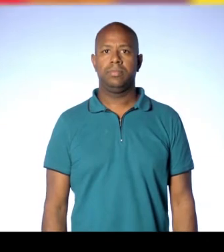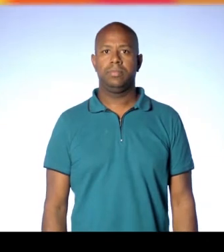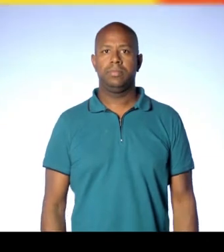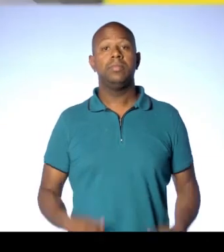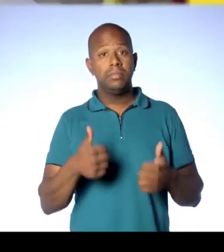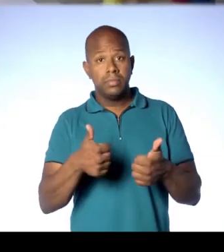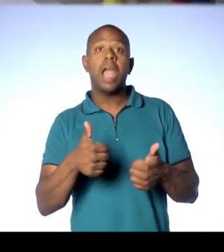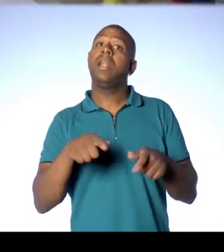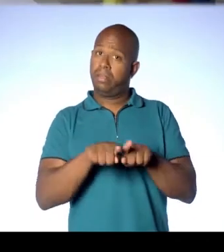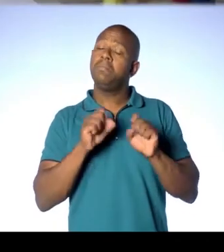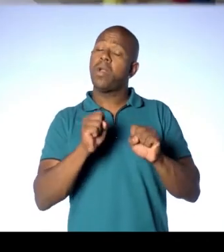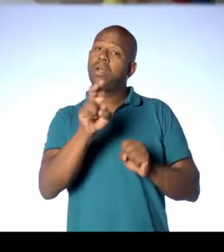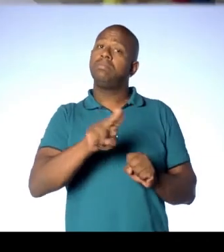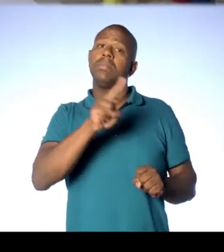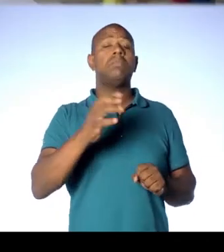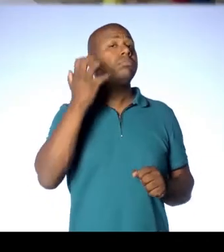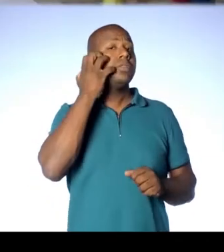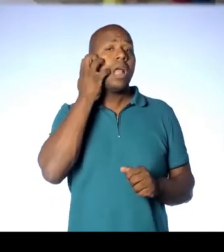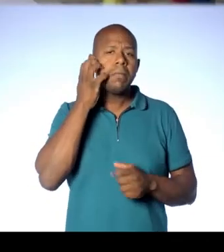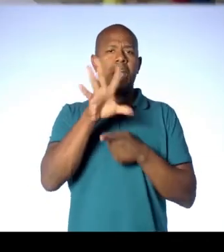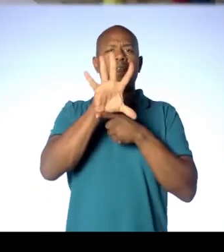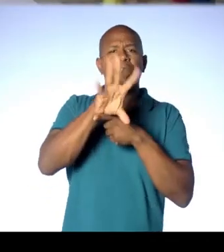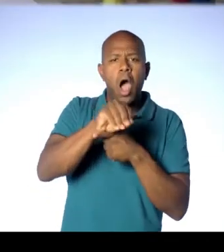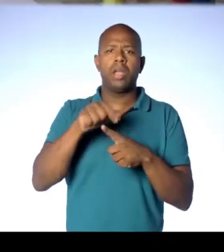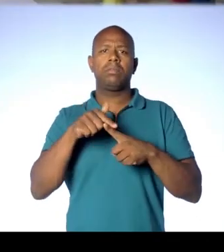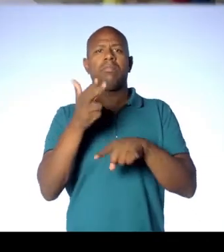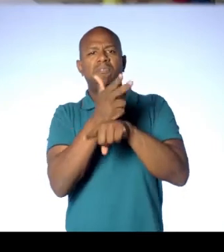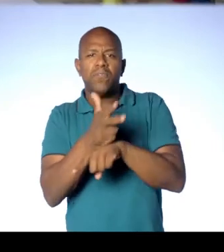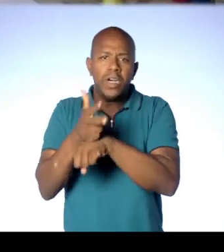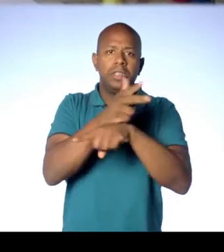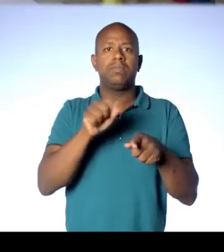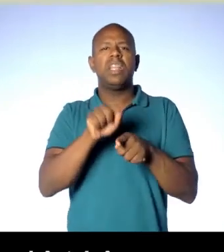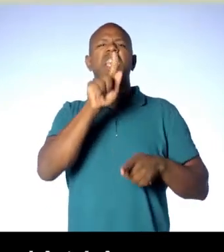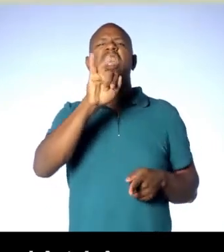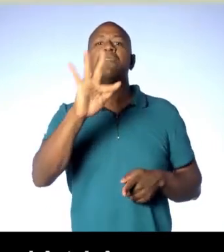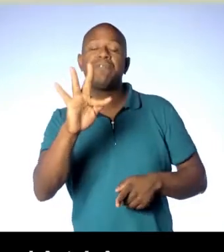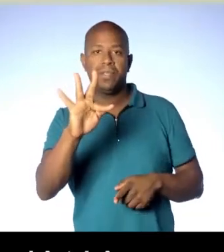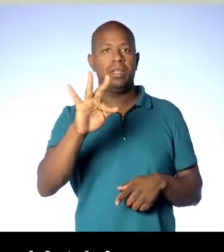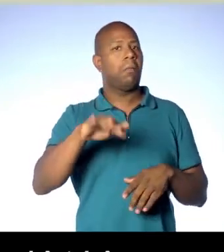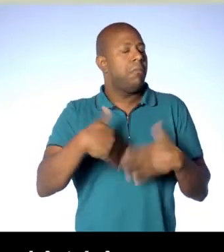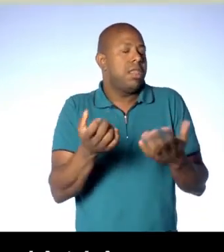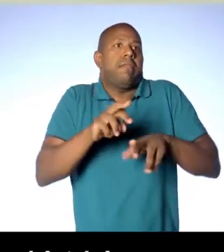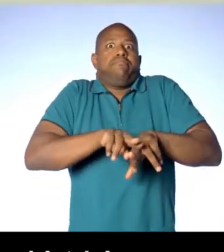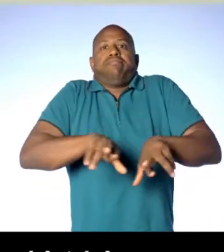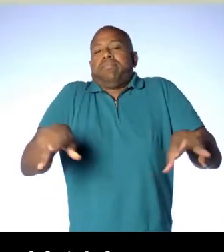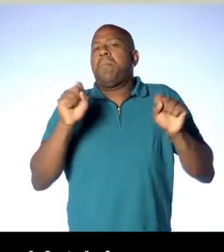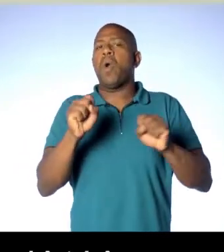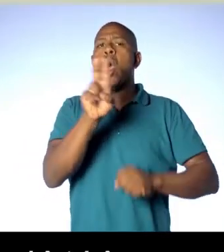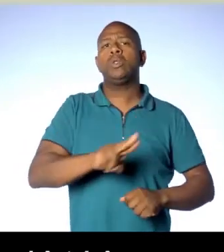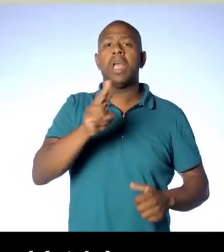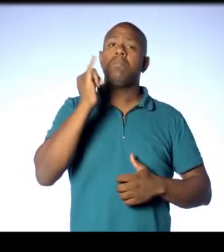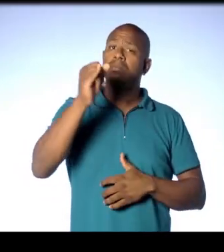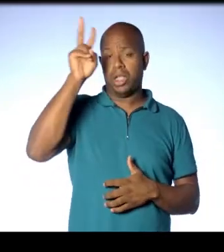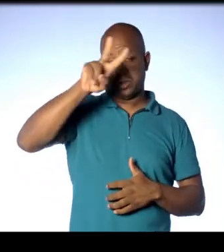E além disso, você ainda pode usar o celular para tirar foto, gravar vídeo, fazer GIFs. Enfim, são várias linguagens que você pode usar para